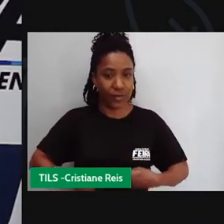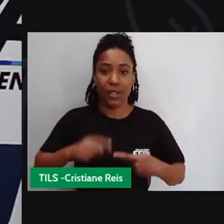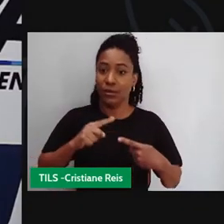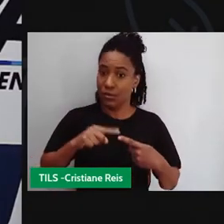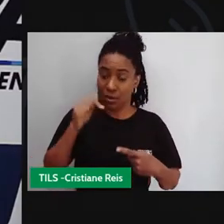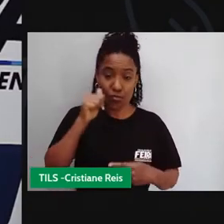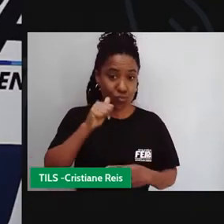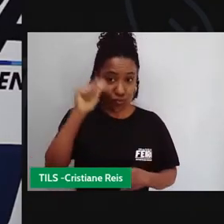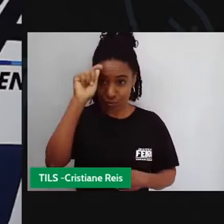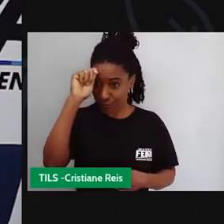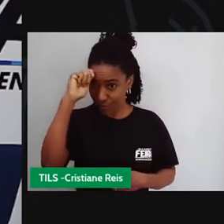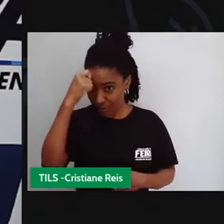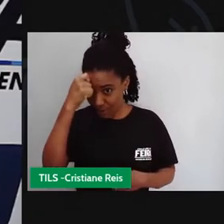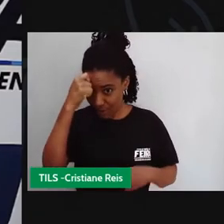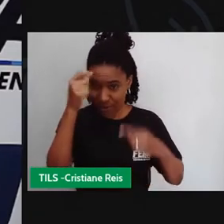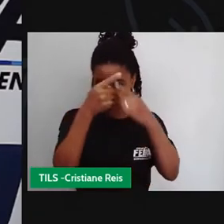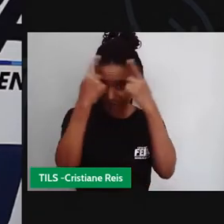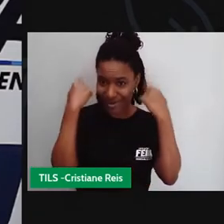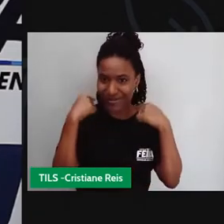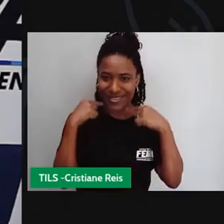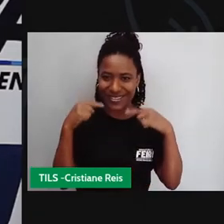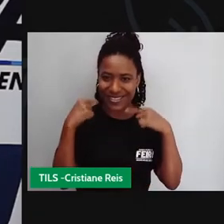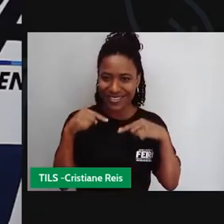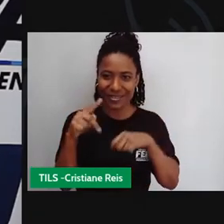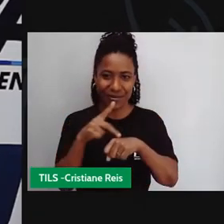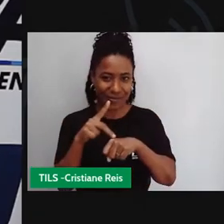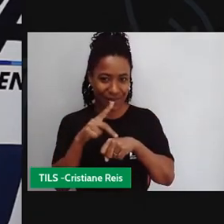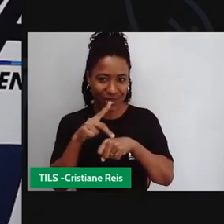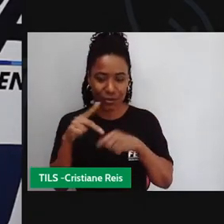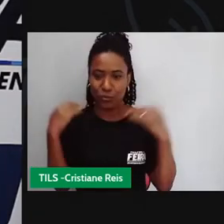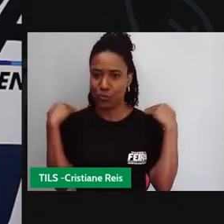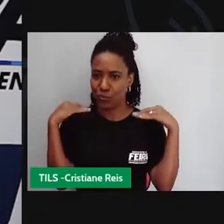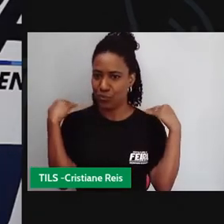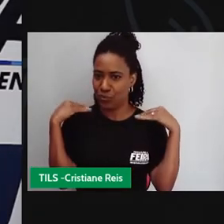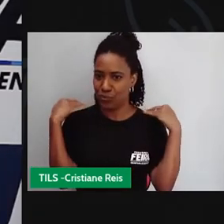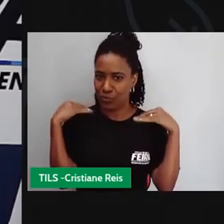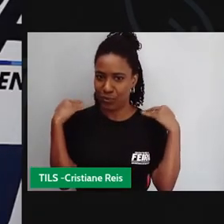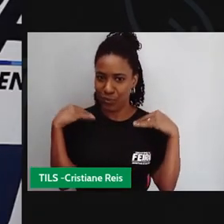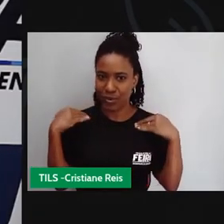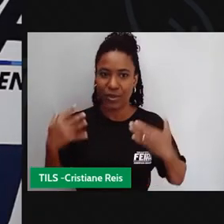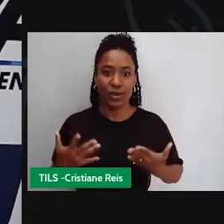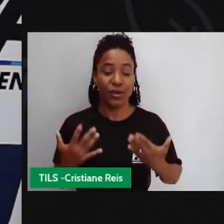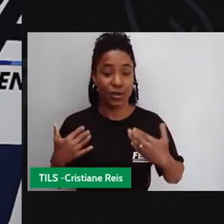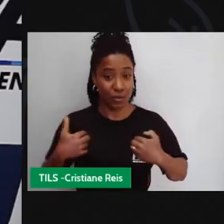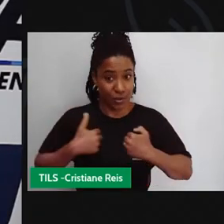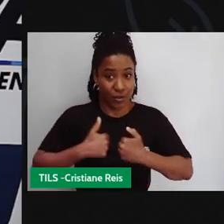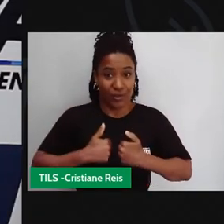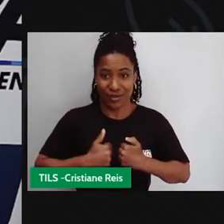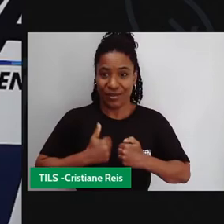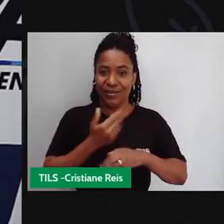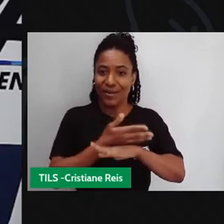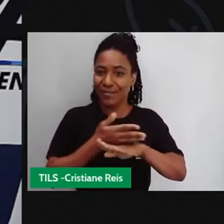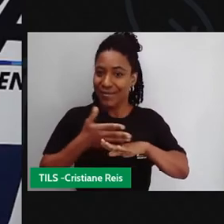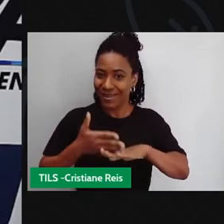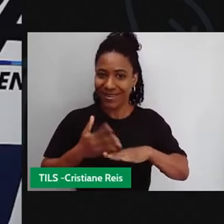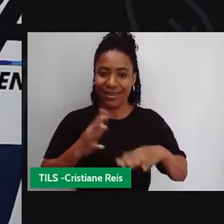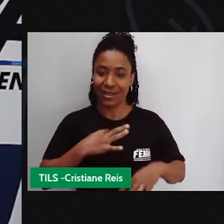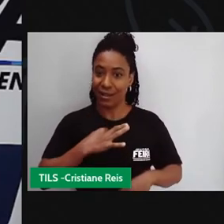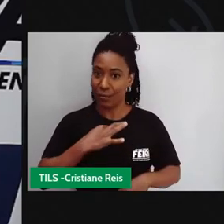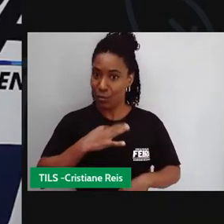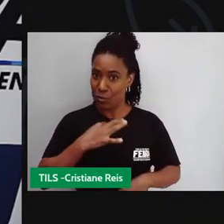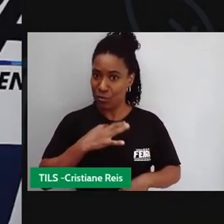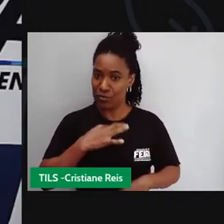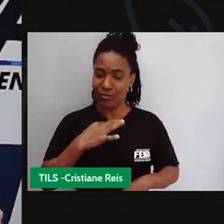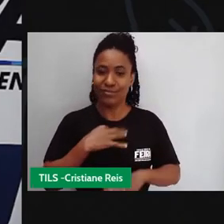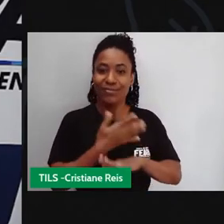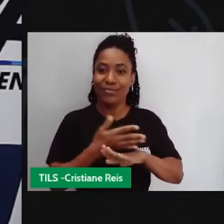uma mulher negra, dos cabelos negros, na altura do ombro, estou trajando um jaleco branco, com a blusa branca,